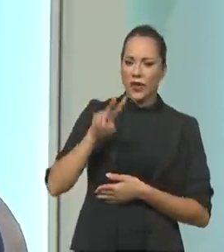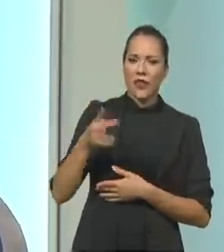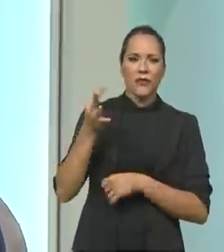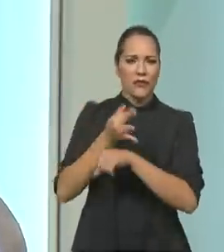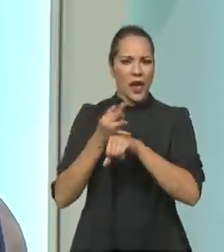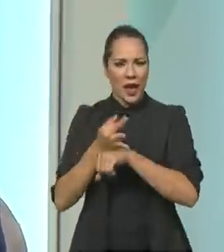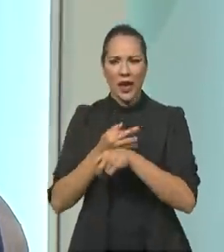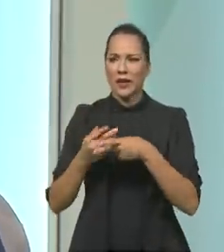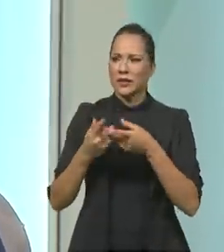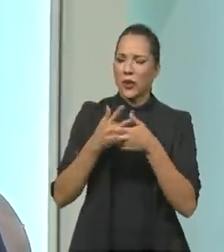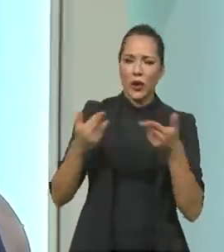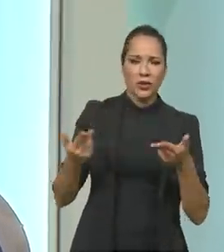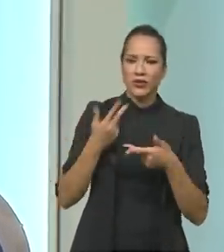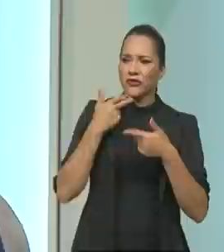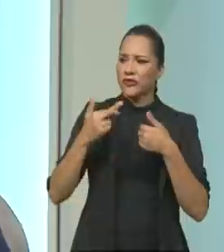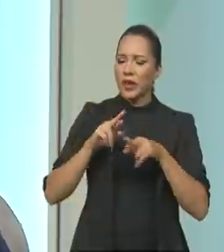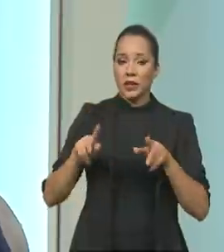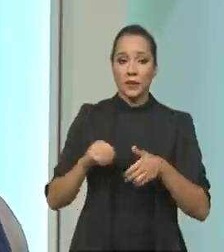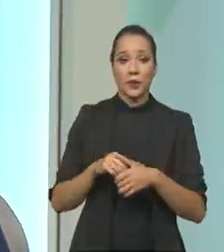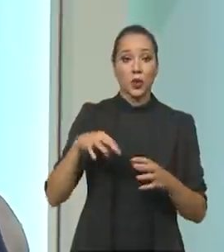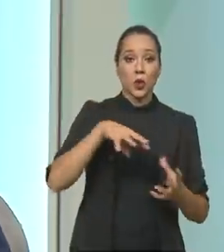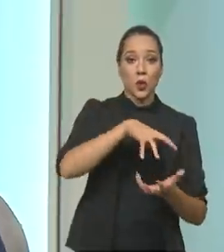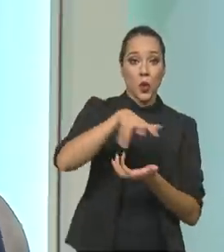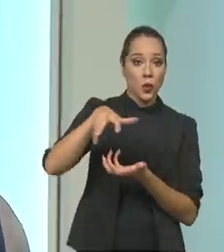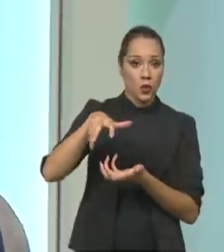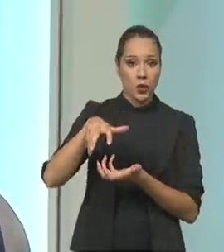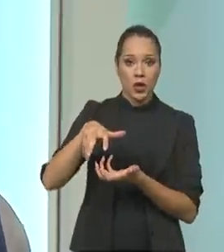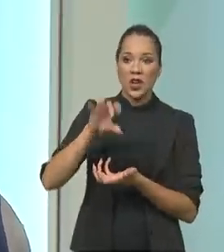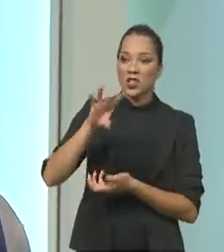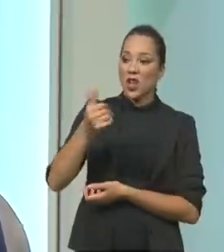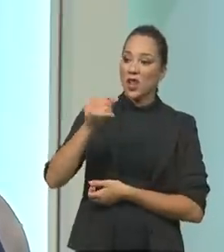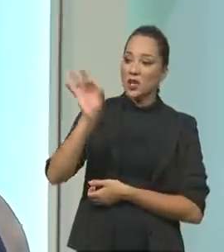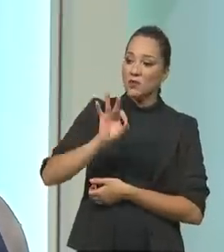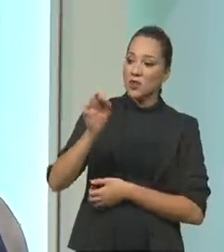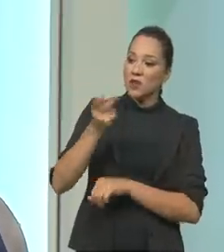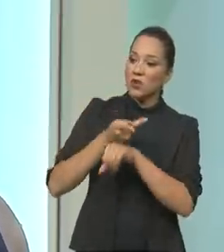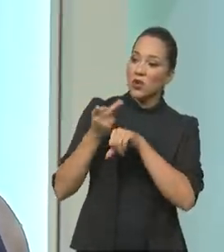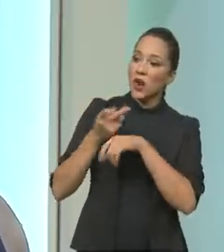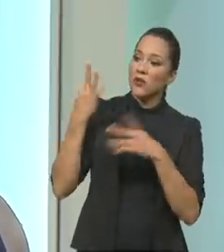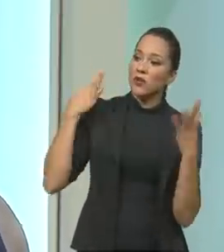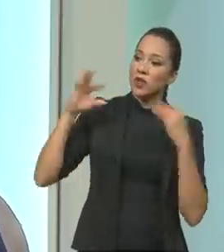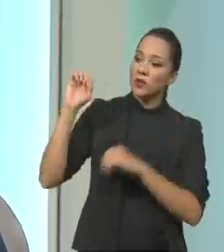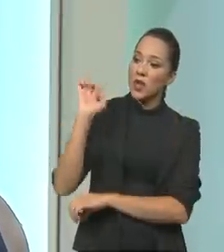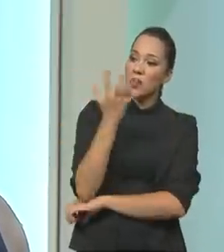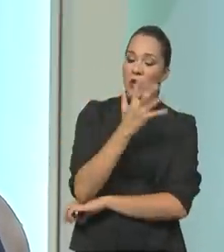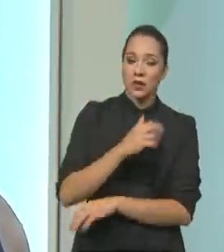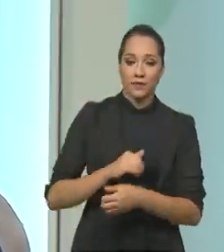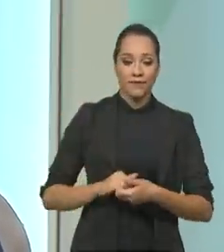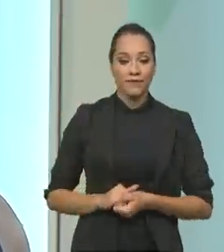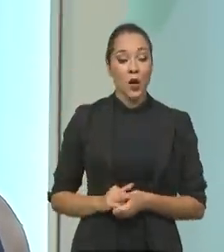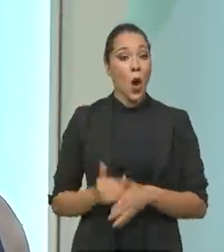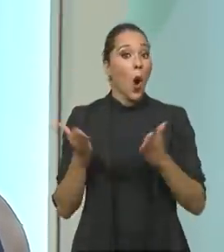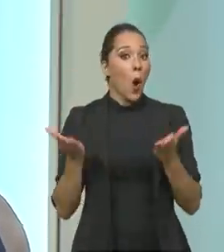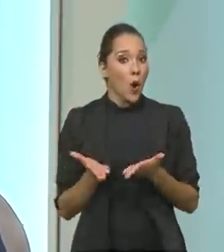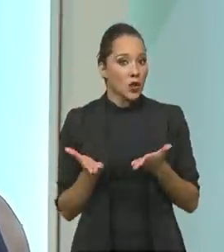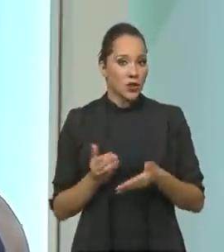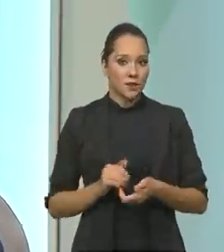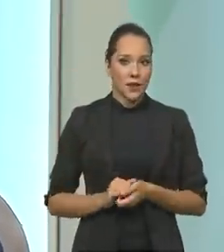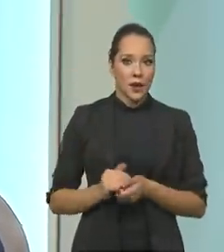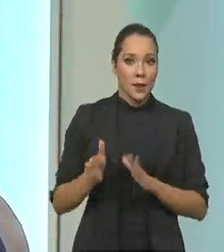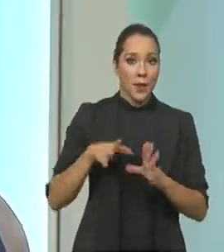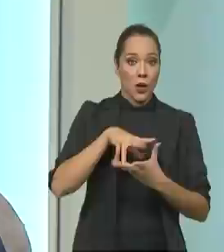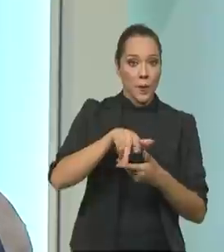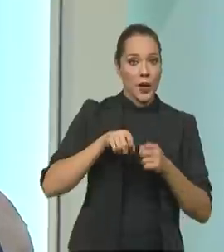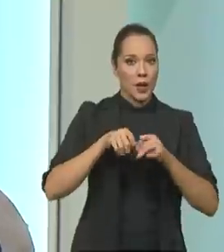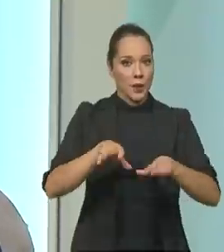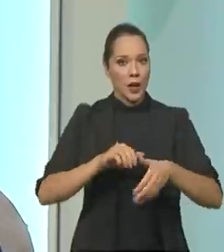férias, enfim, várias línguas, no mundo, no Google, apenas 10% eram por turismo de natureza. Hoje, pandemia,